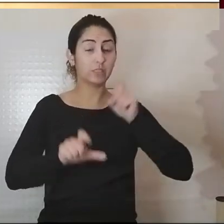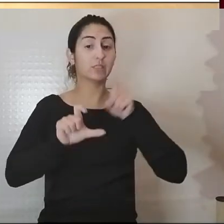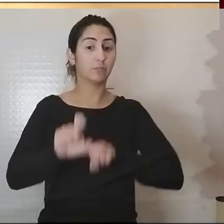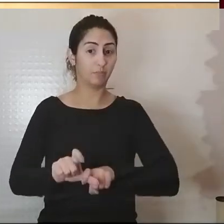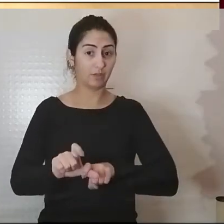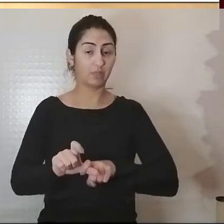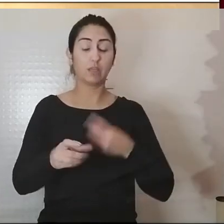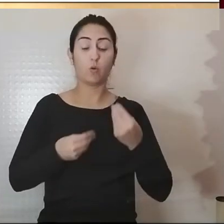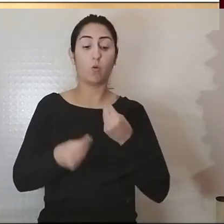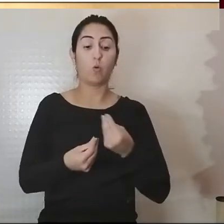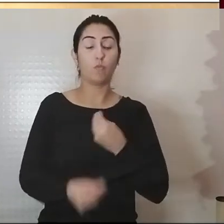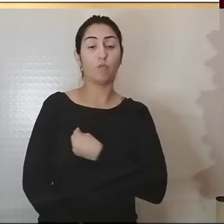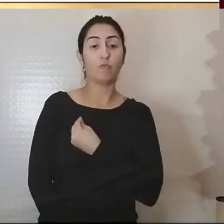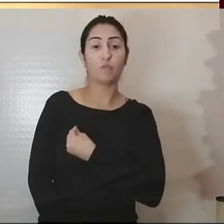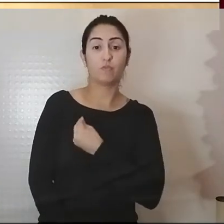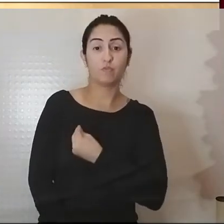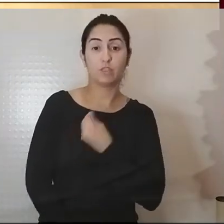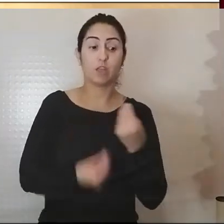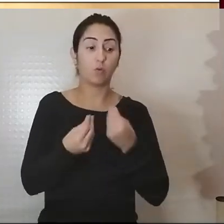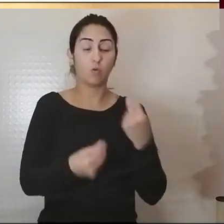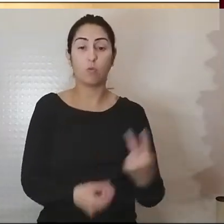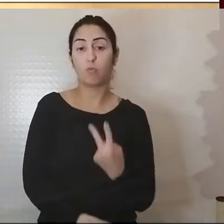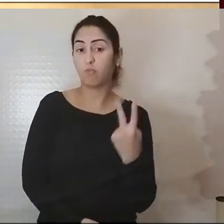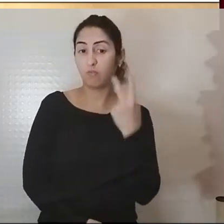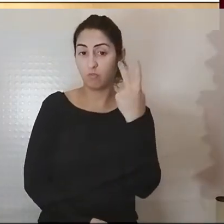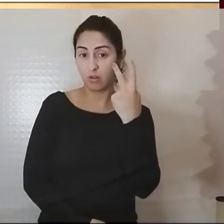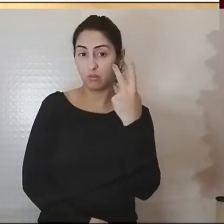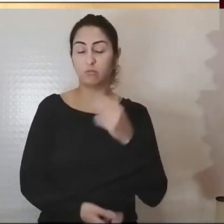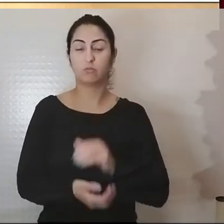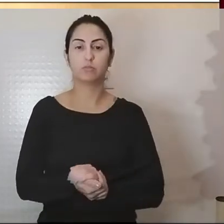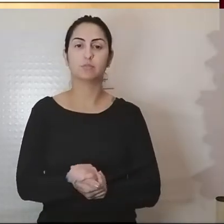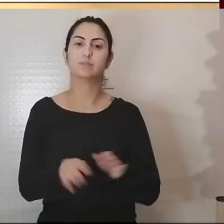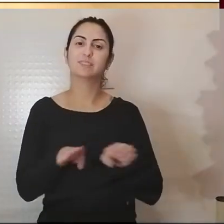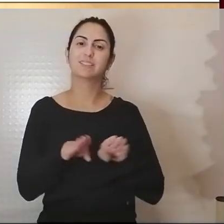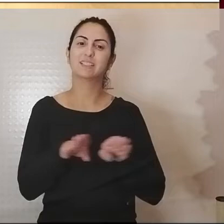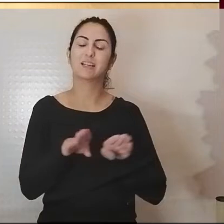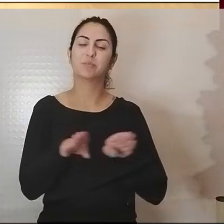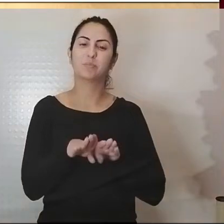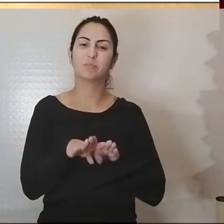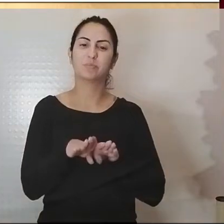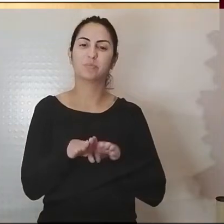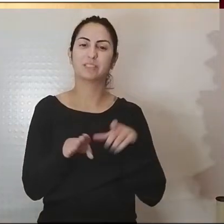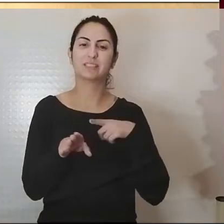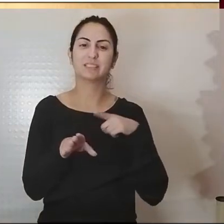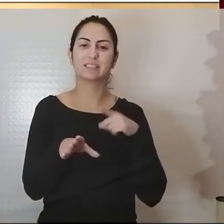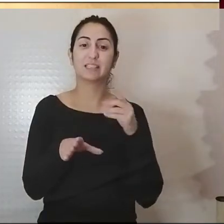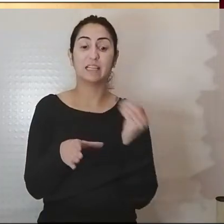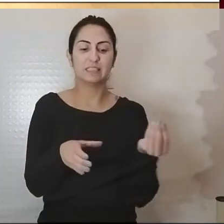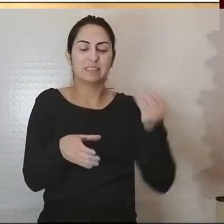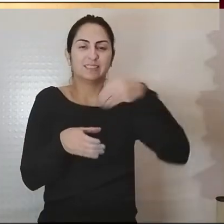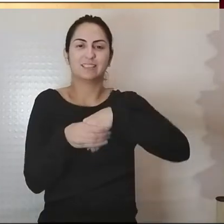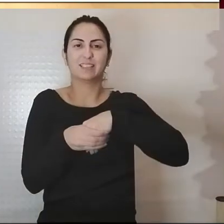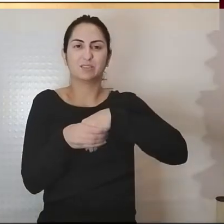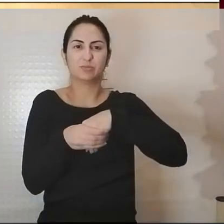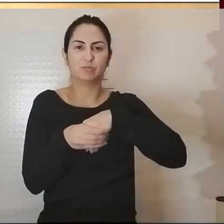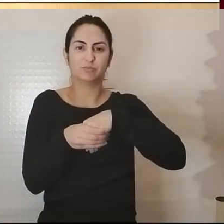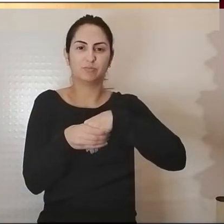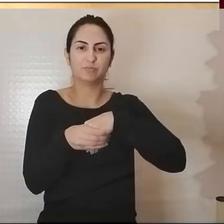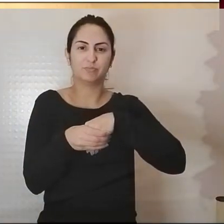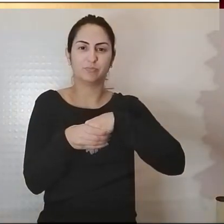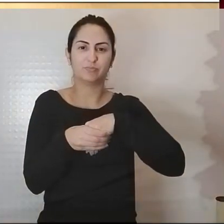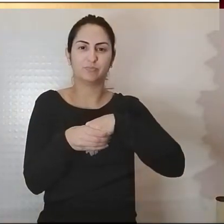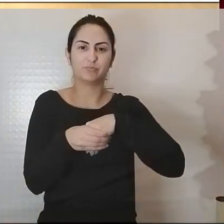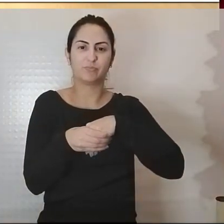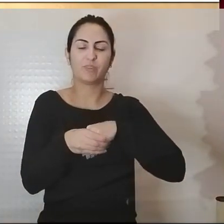estilo de vida dos nossos valores e princípios e há uma dimensão intersubjetiva que